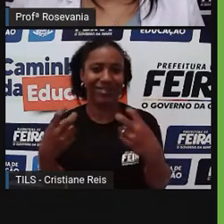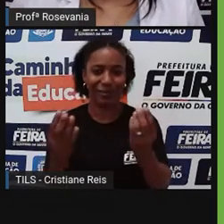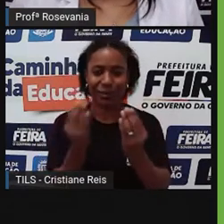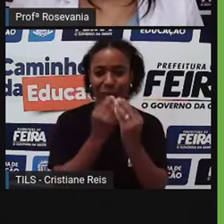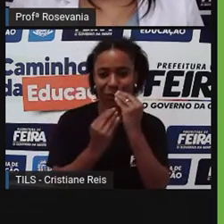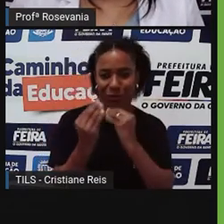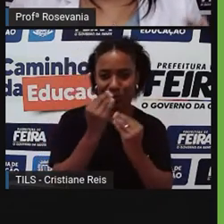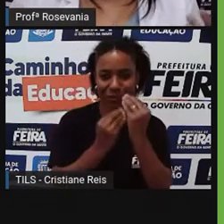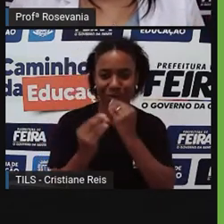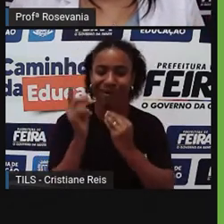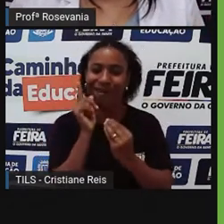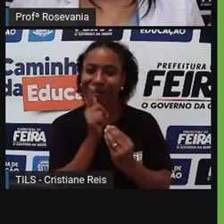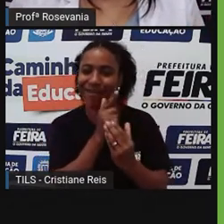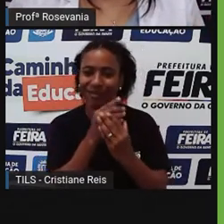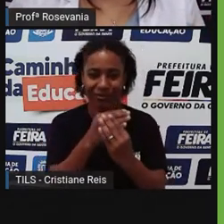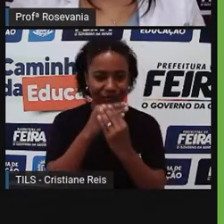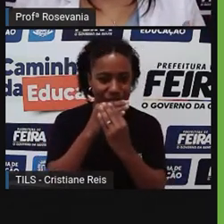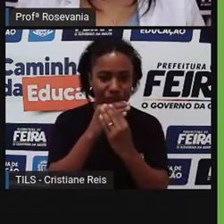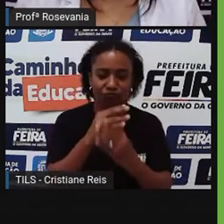de algum lugar que tenha,